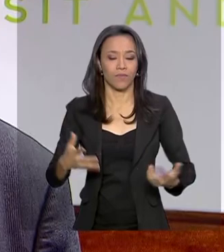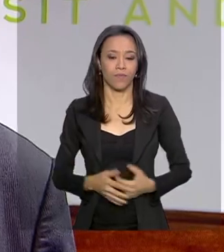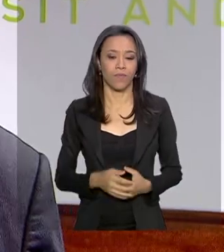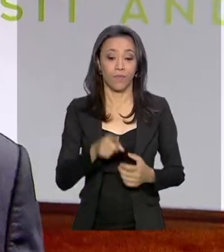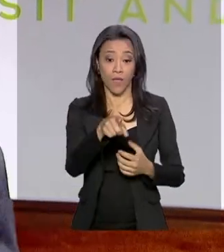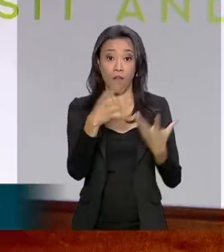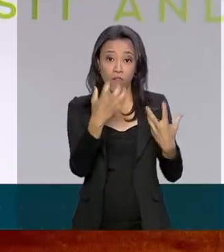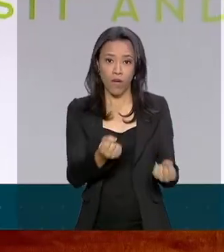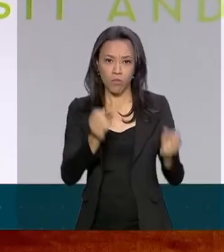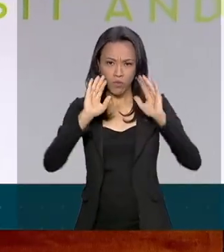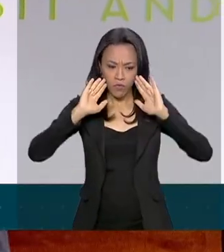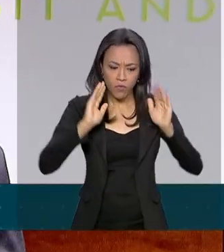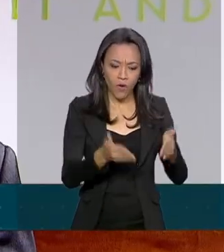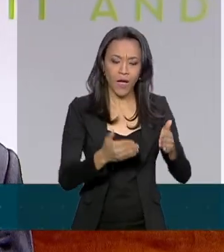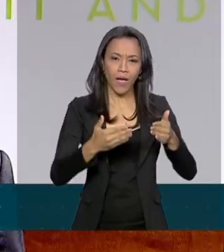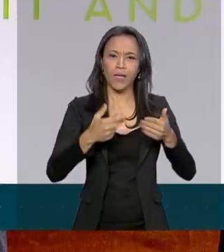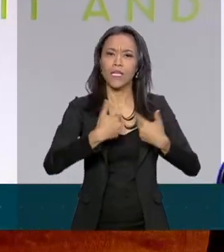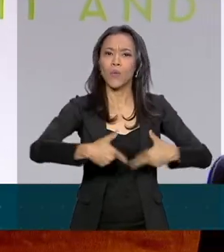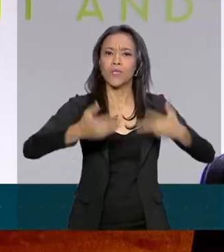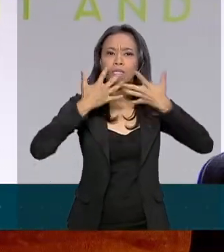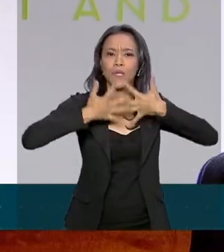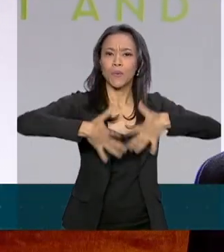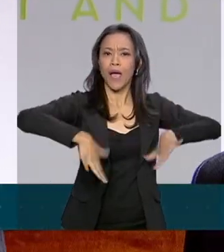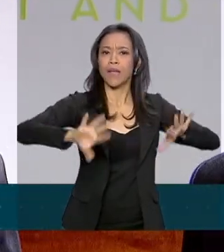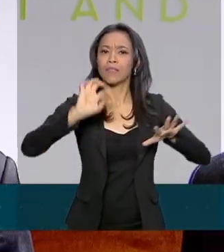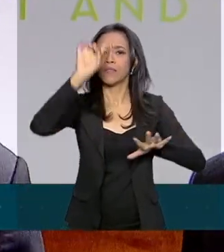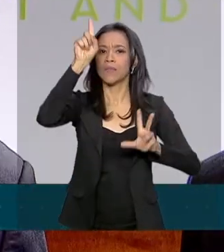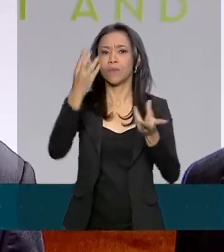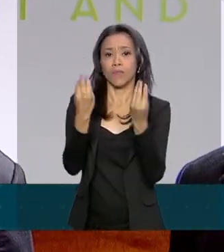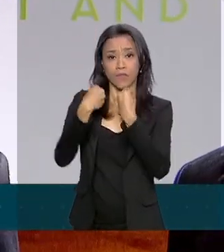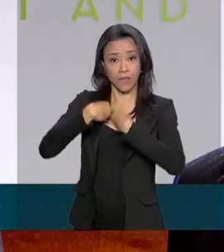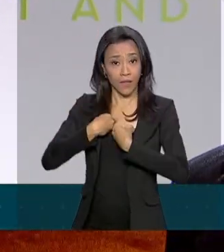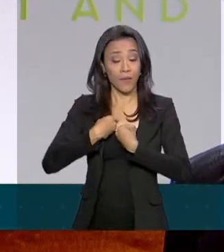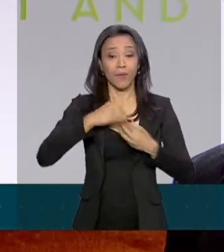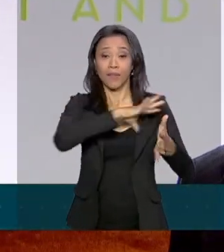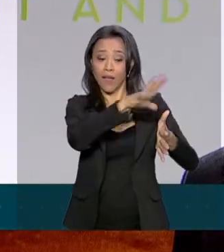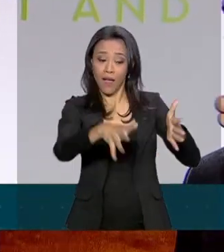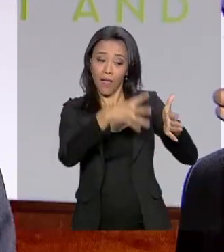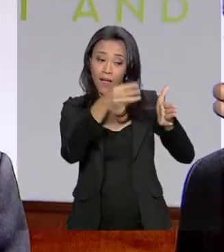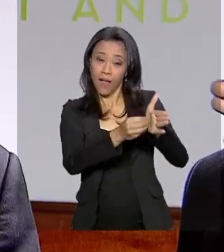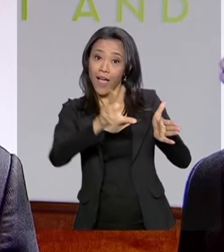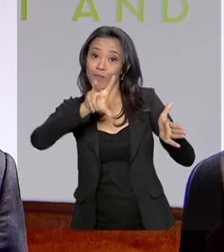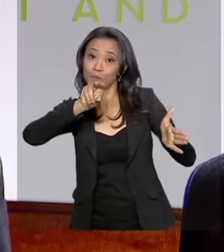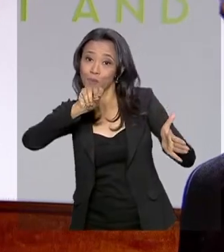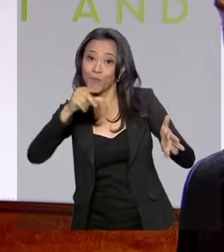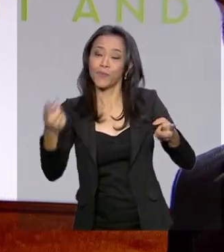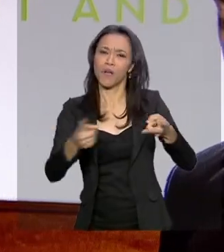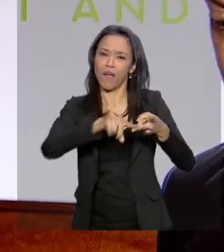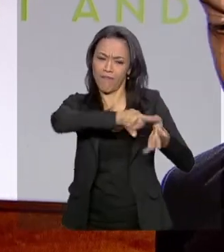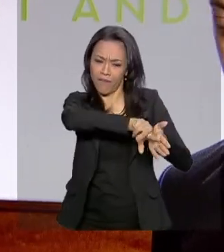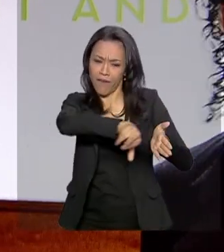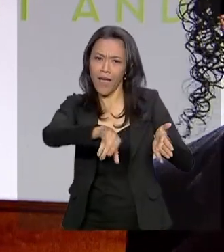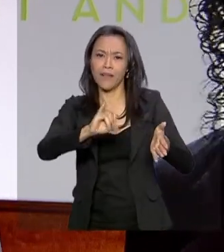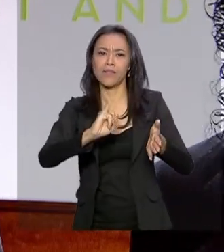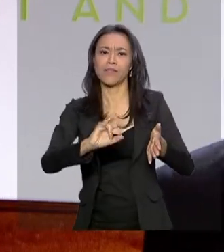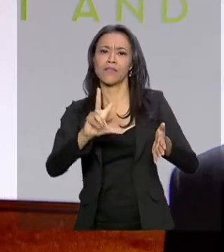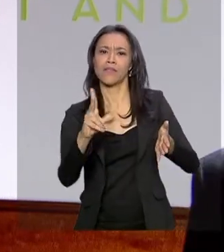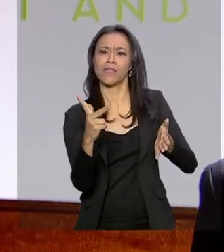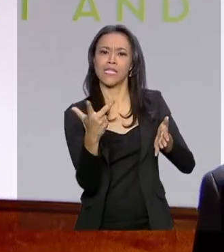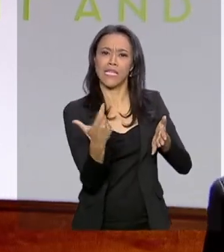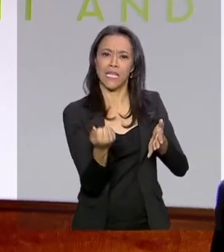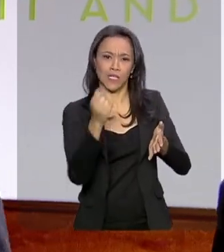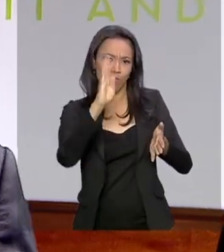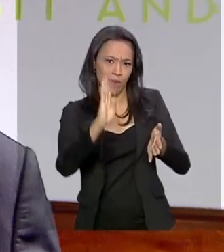focar nos nossos recursos naturais, nas nossas riquezas que Deus nos deu, na nossa Amazônia Azul, nas nossas milhares de ilhas que nós temos no Brasil,